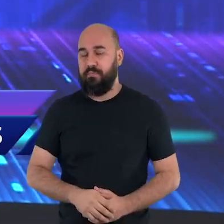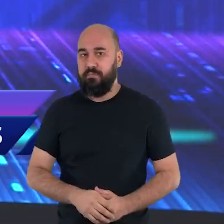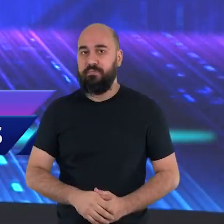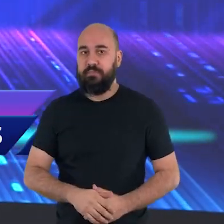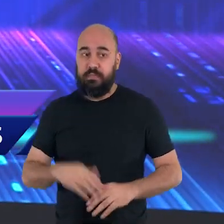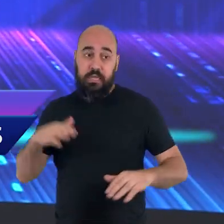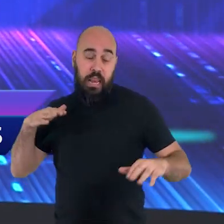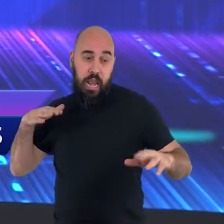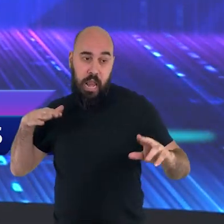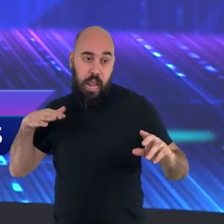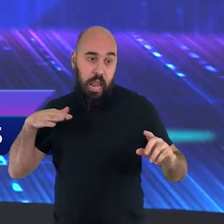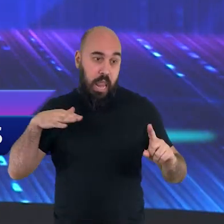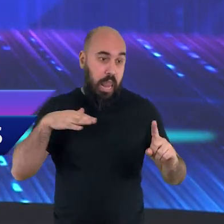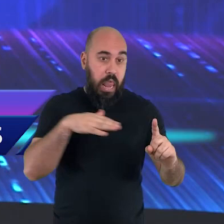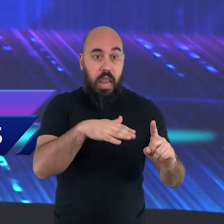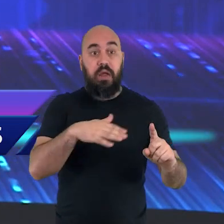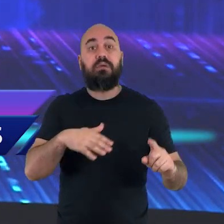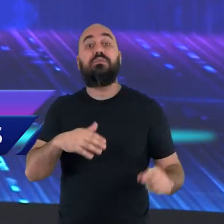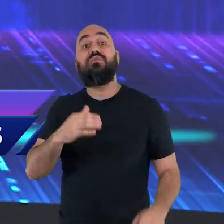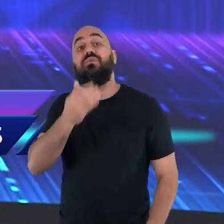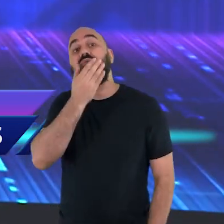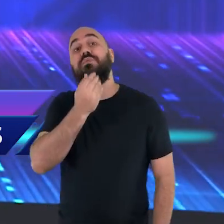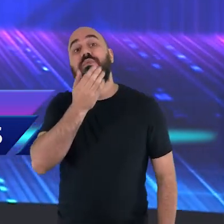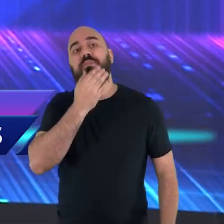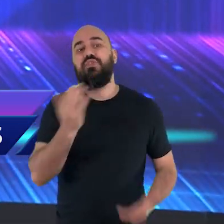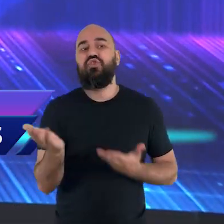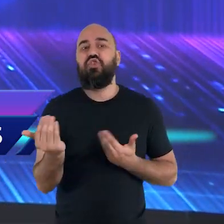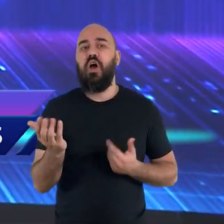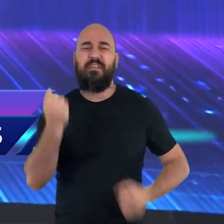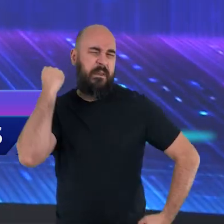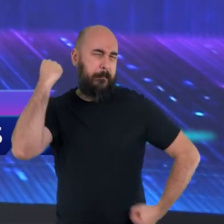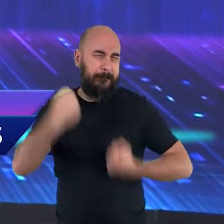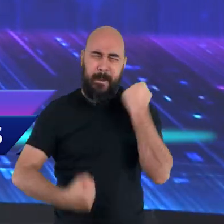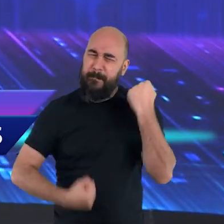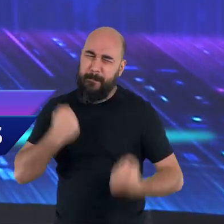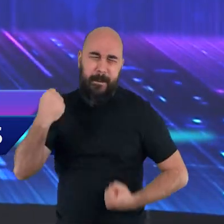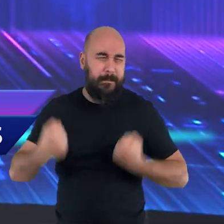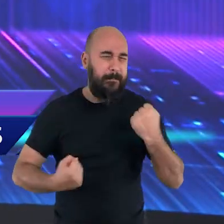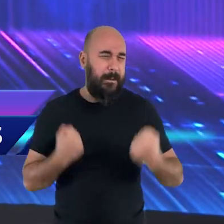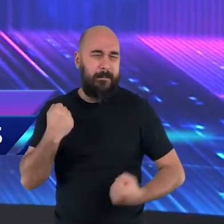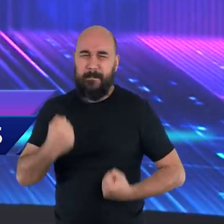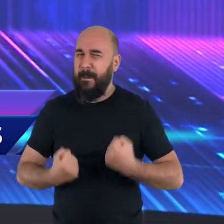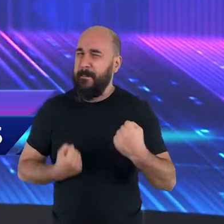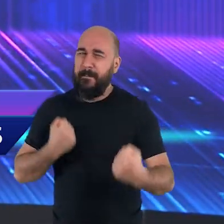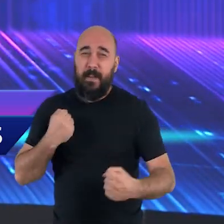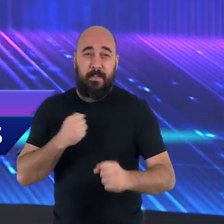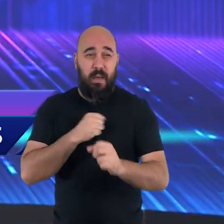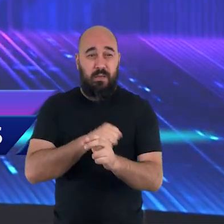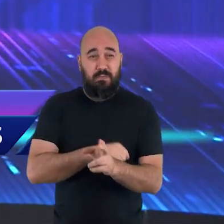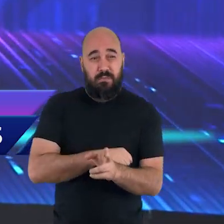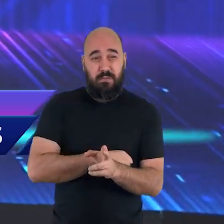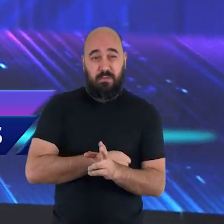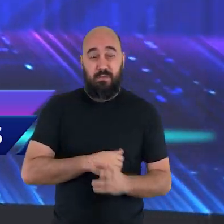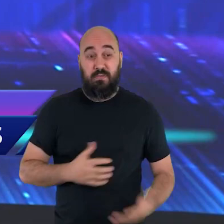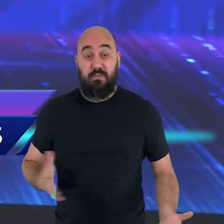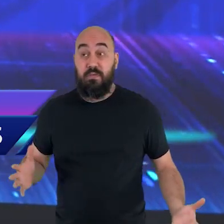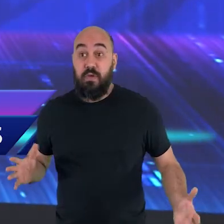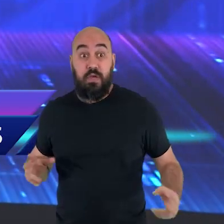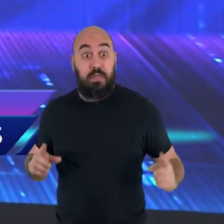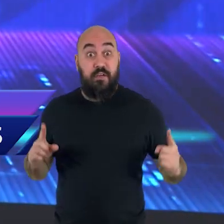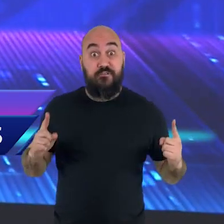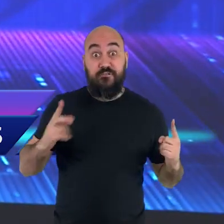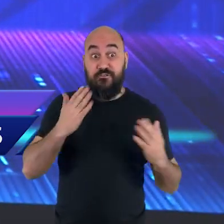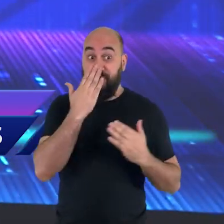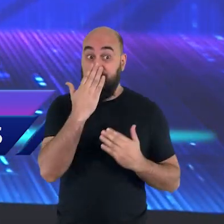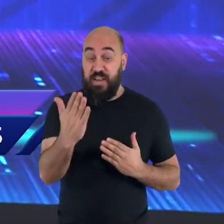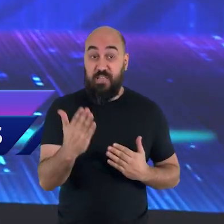assustador. Quando, de repente, um jovem saiu correndo. E ele se colocou no meio dos